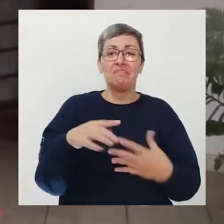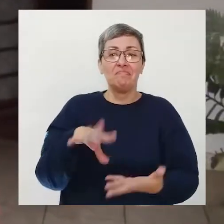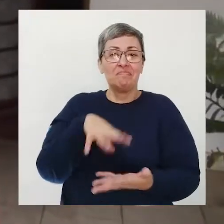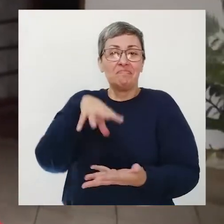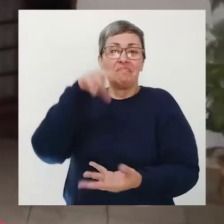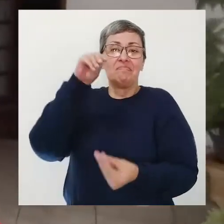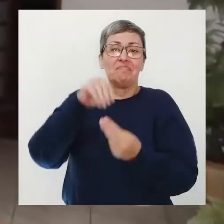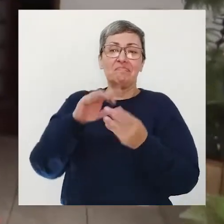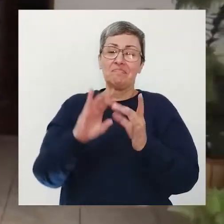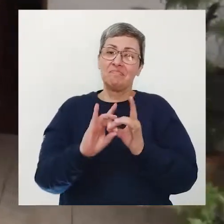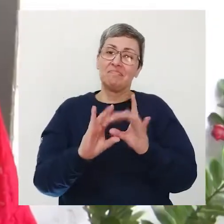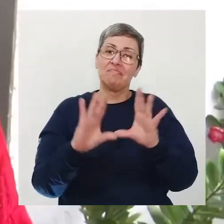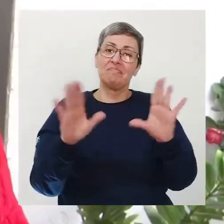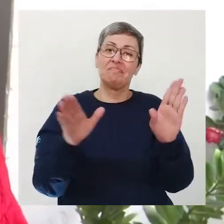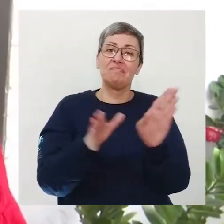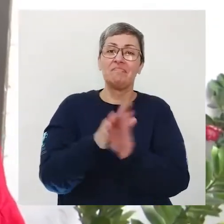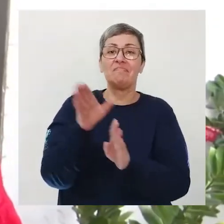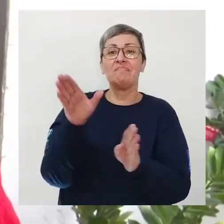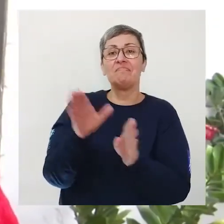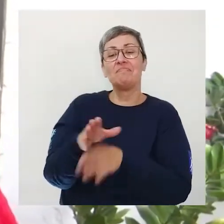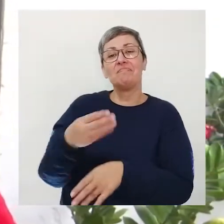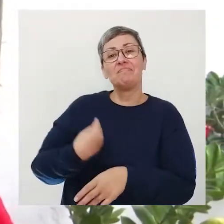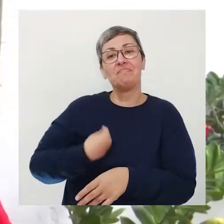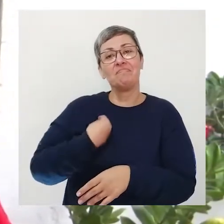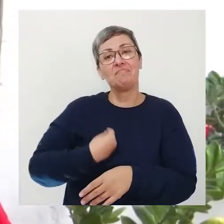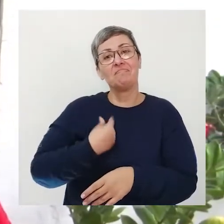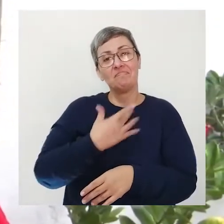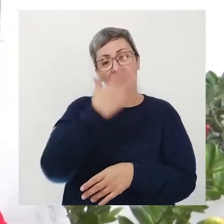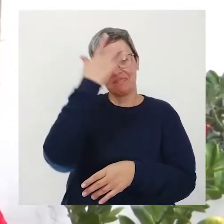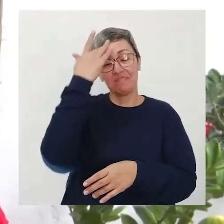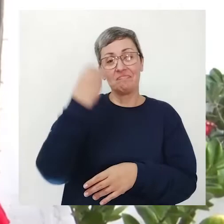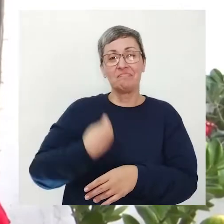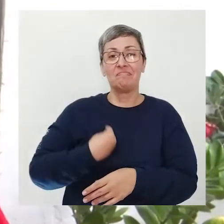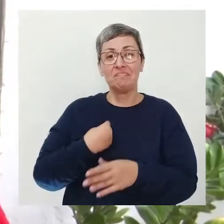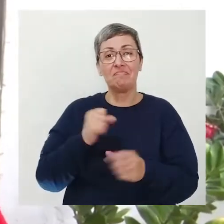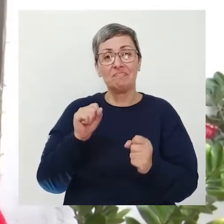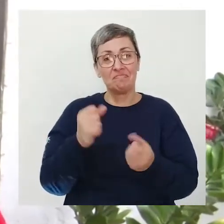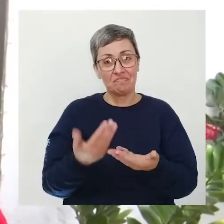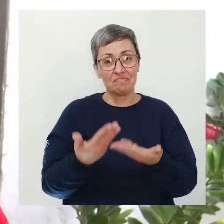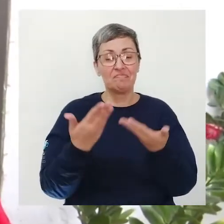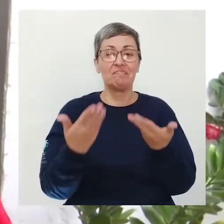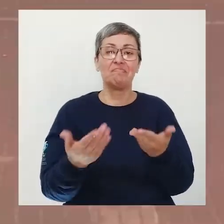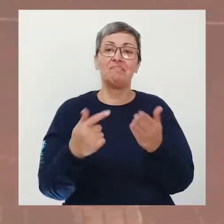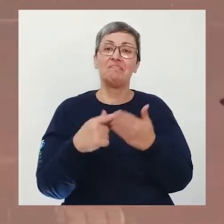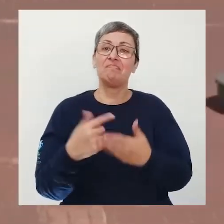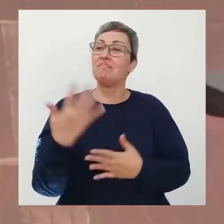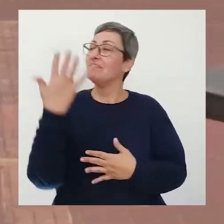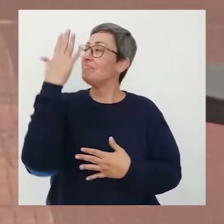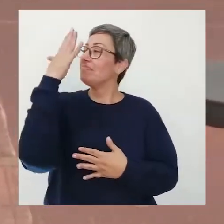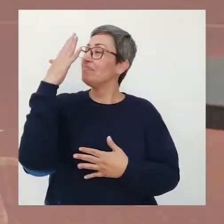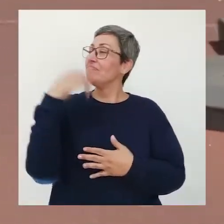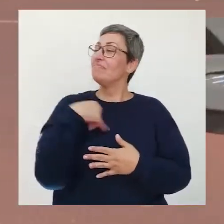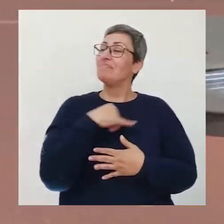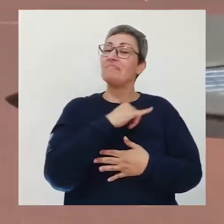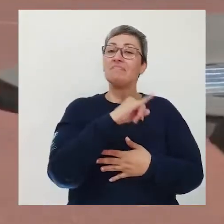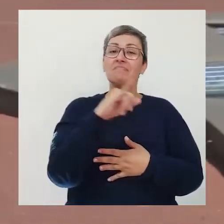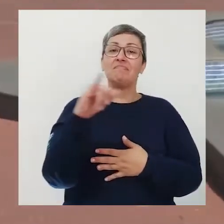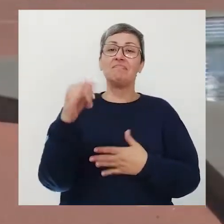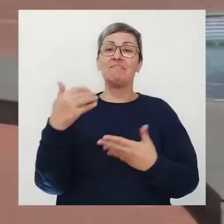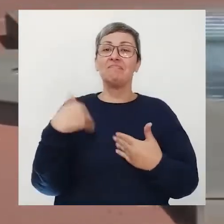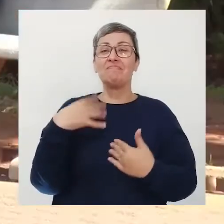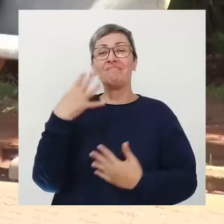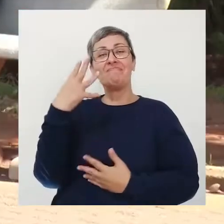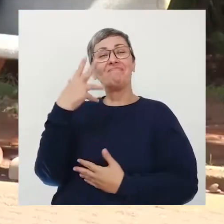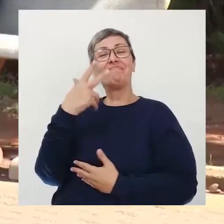que viveram podem dar se olhar no espelho e dizer oh como eu sou linda nossa população está